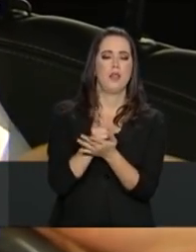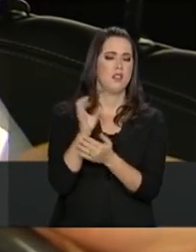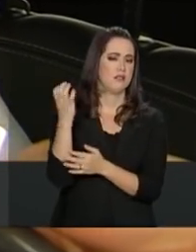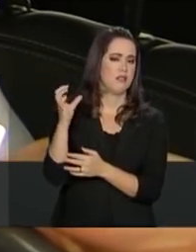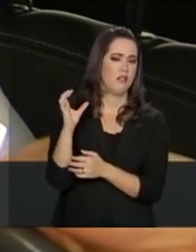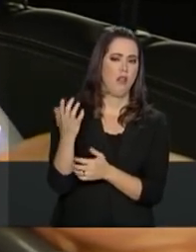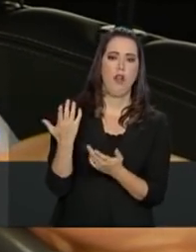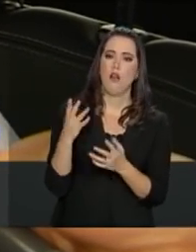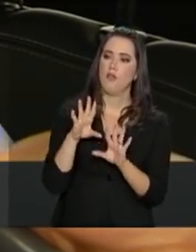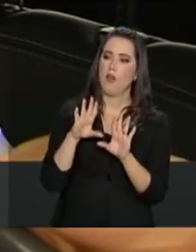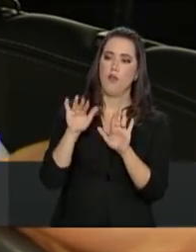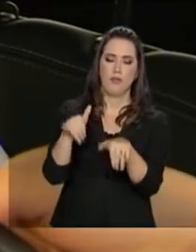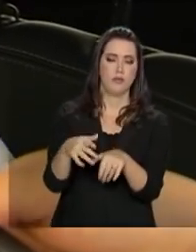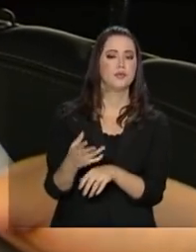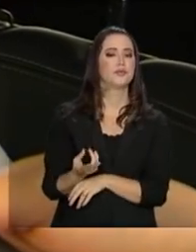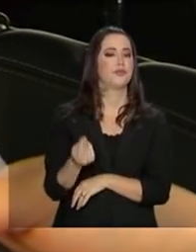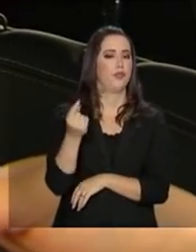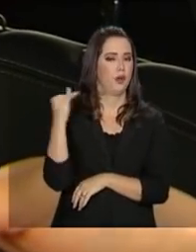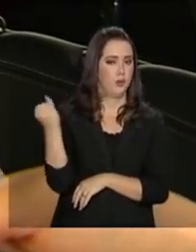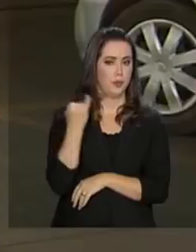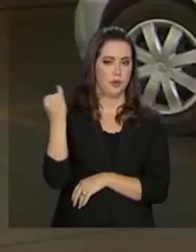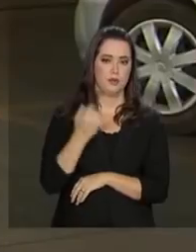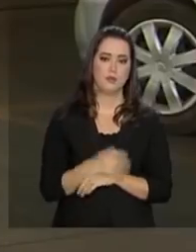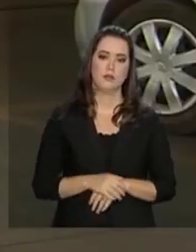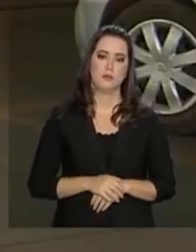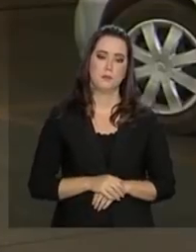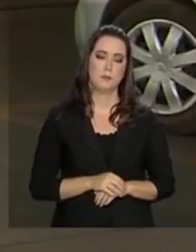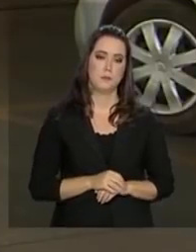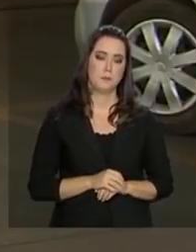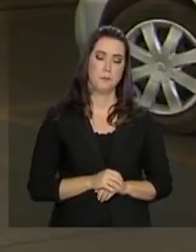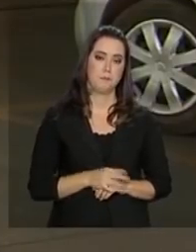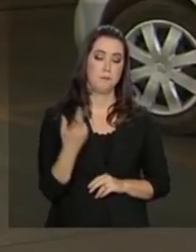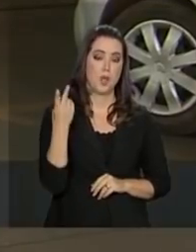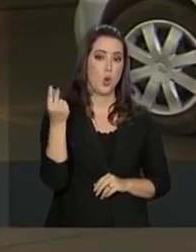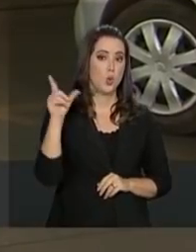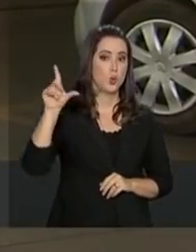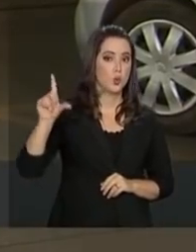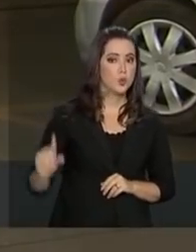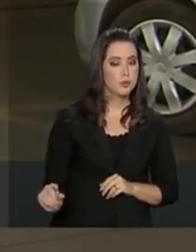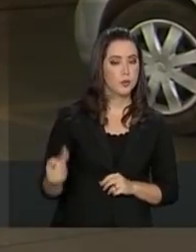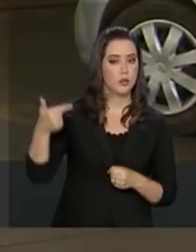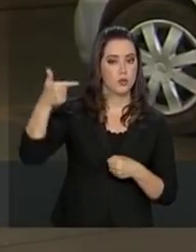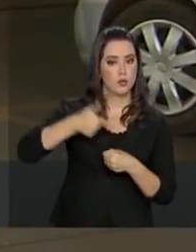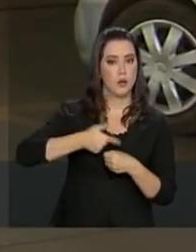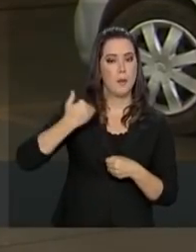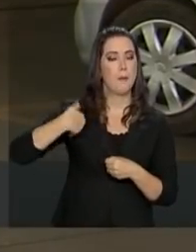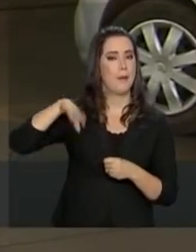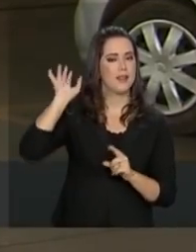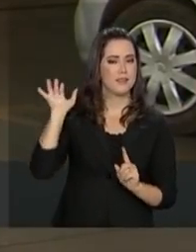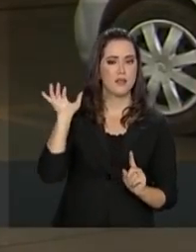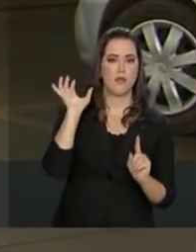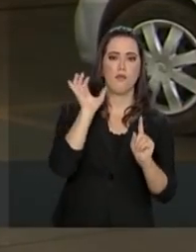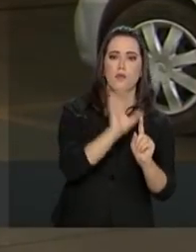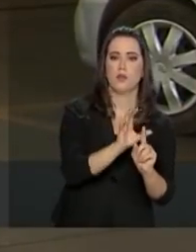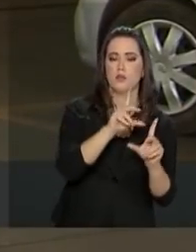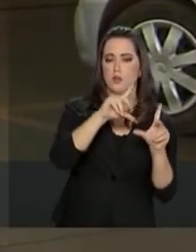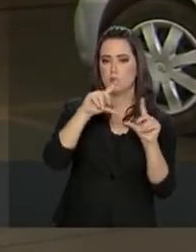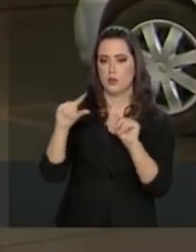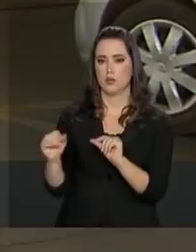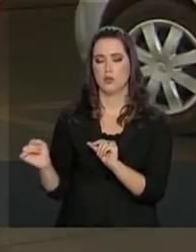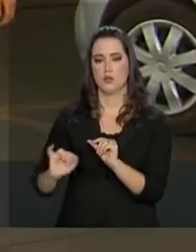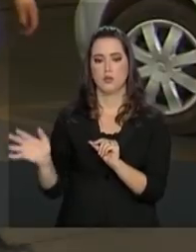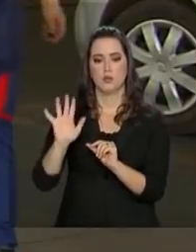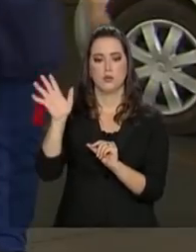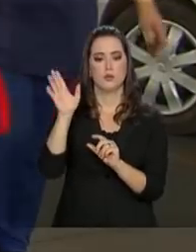centavos, no final dá um montante considerável. A queda do preço dos combustíveis foi um dos fatores que mais influenciou na redução da